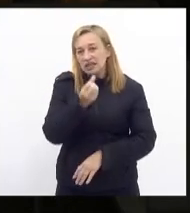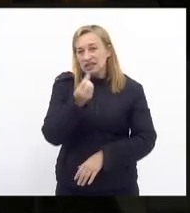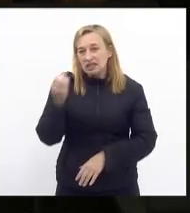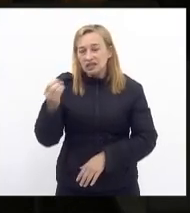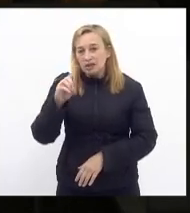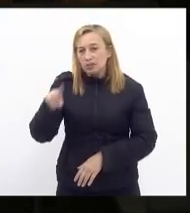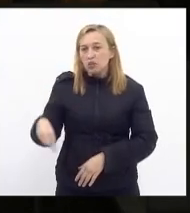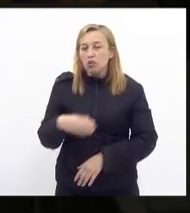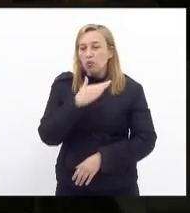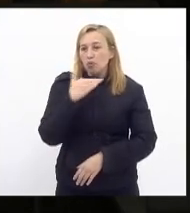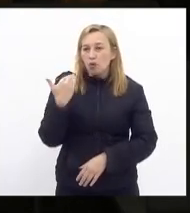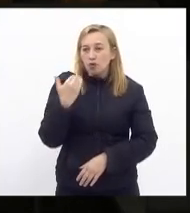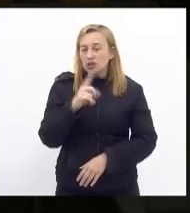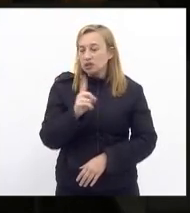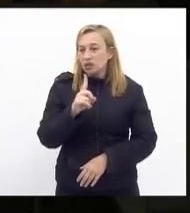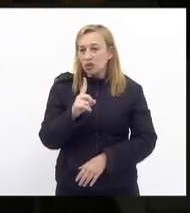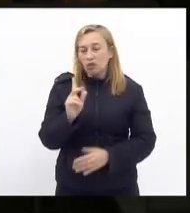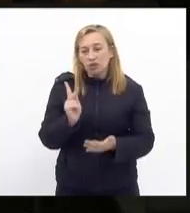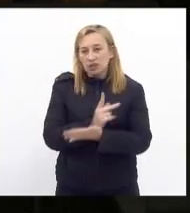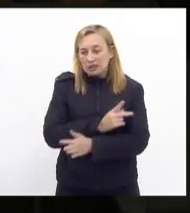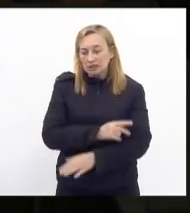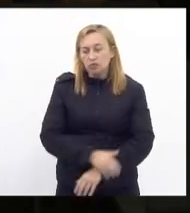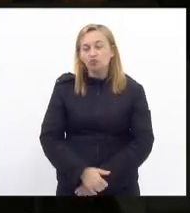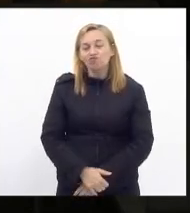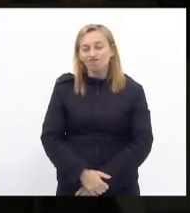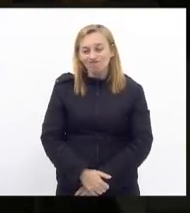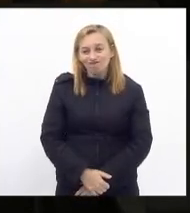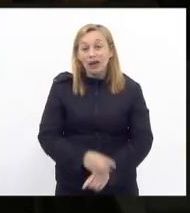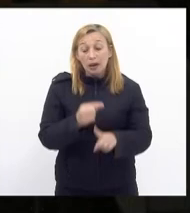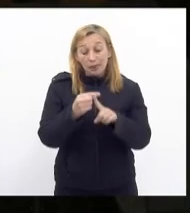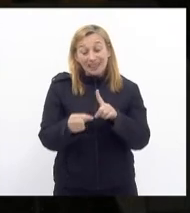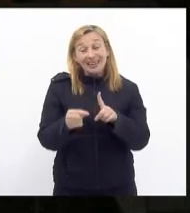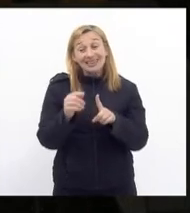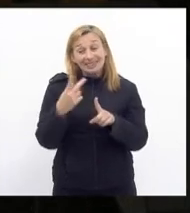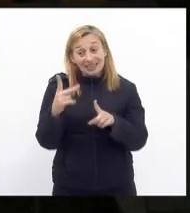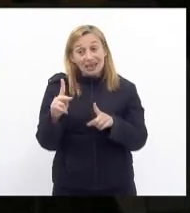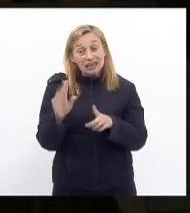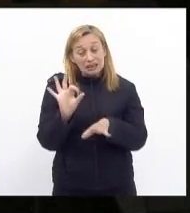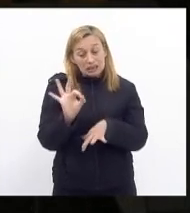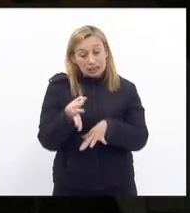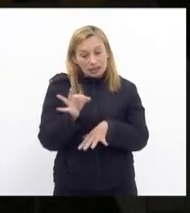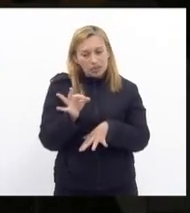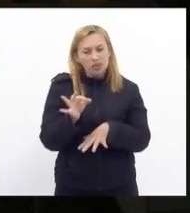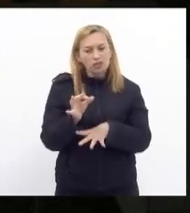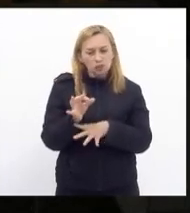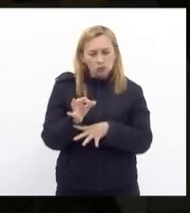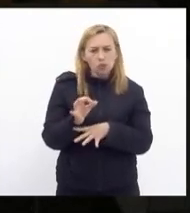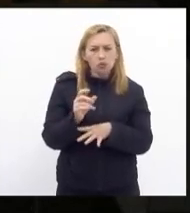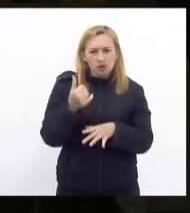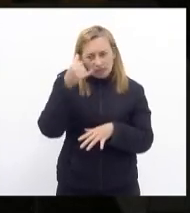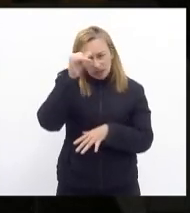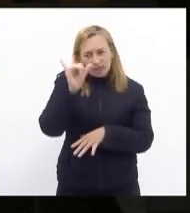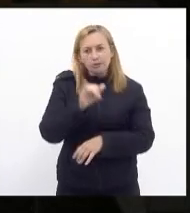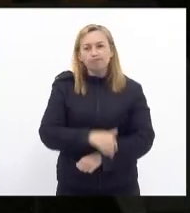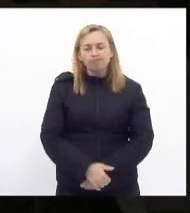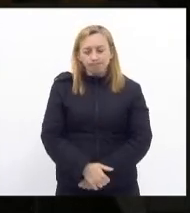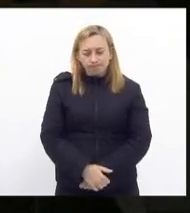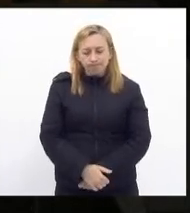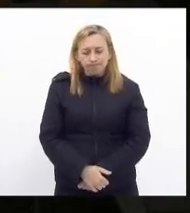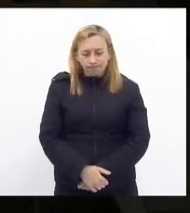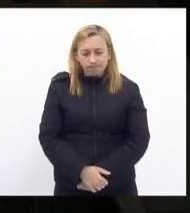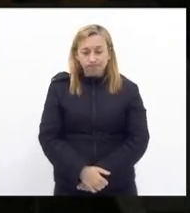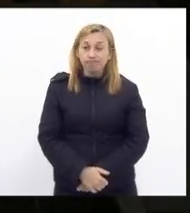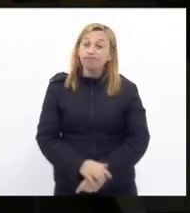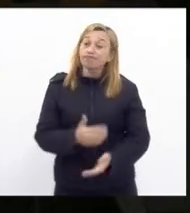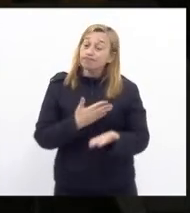mortes não teriam acontecido uma parte delas certamente quem sabe uma grande parte teria sido evitada e